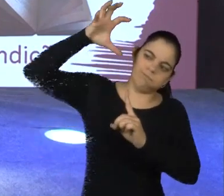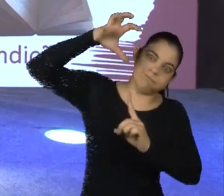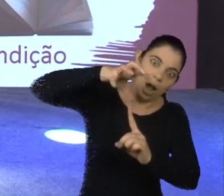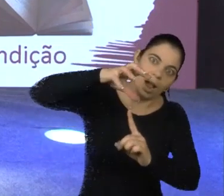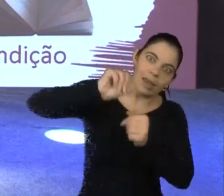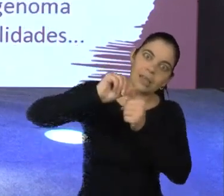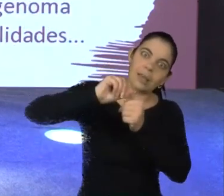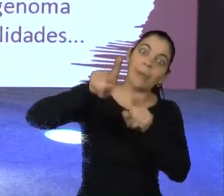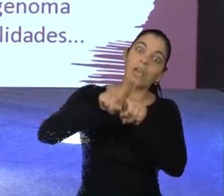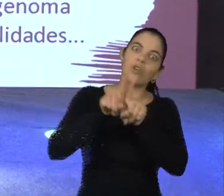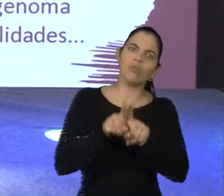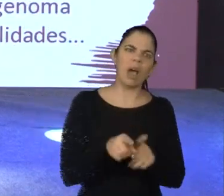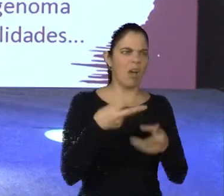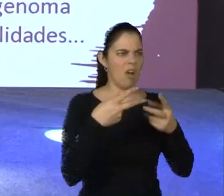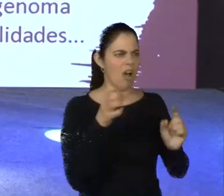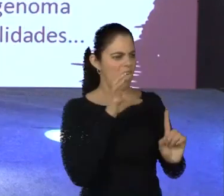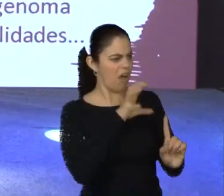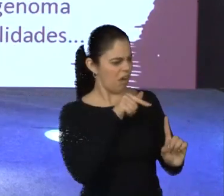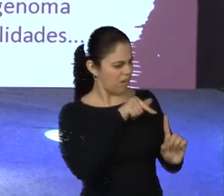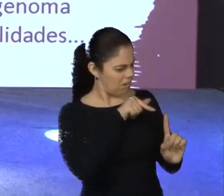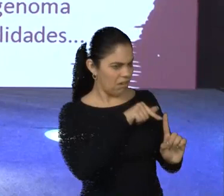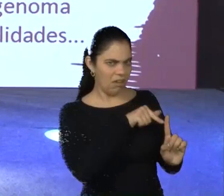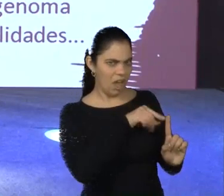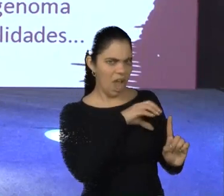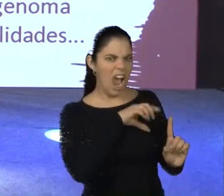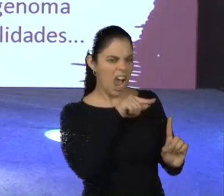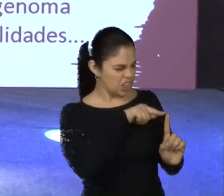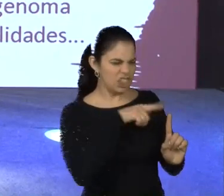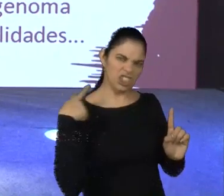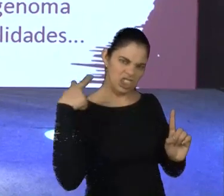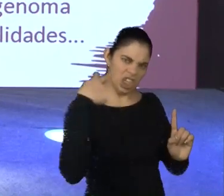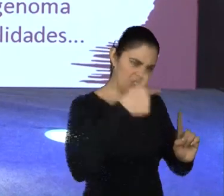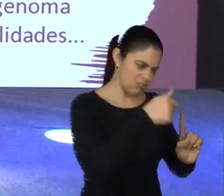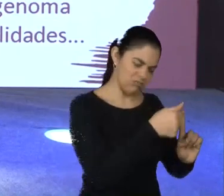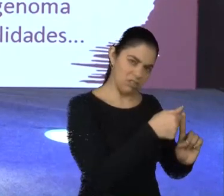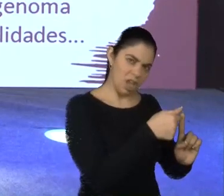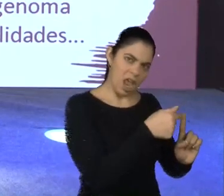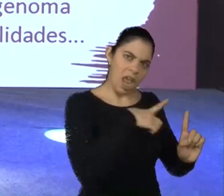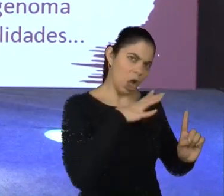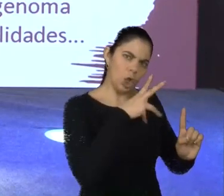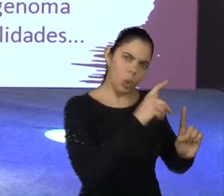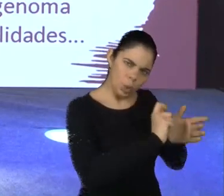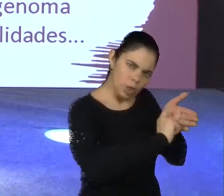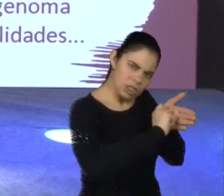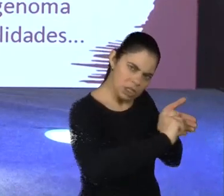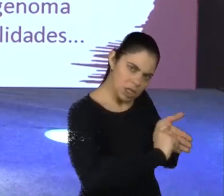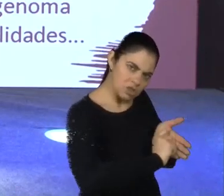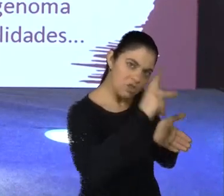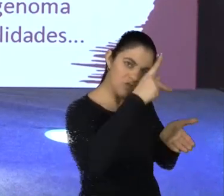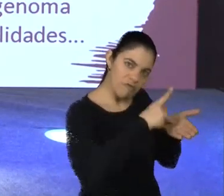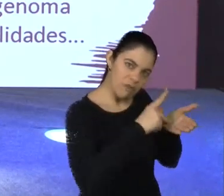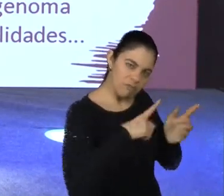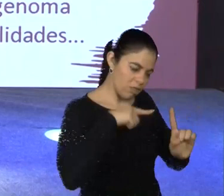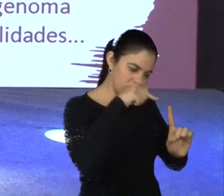condição. Mas a genética, será que? A gente fala assim, será que tudo está escrito realmente na nossa